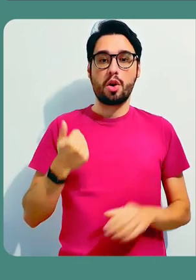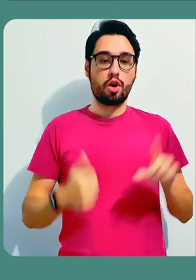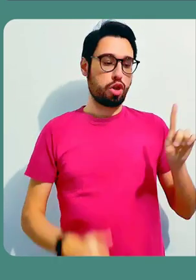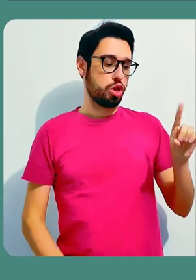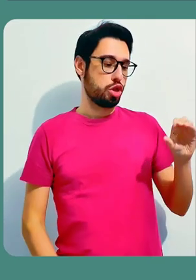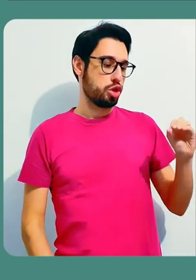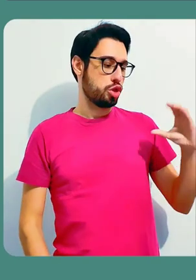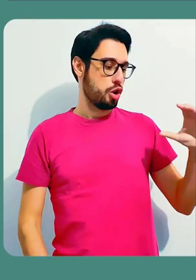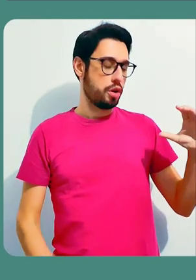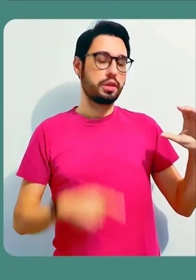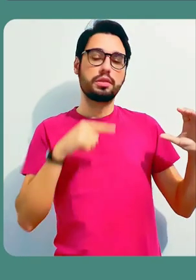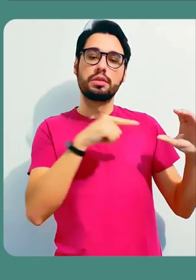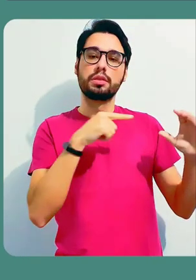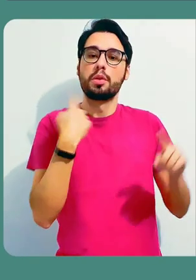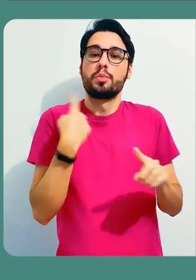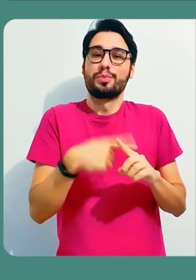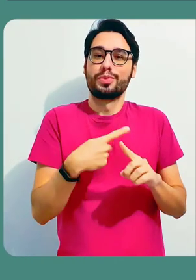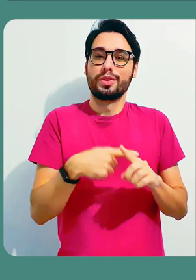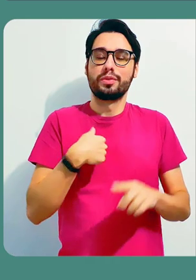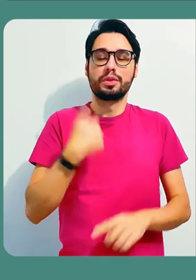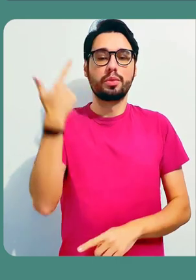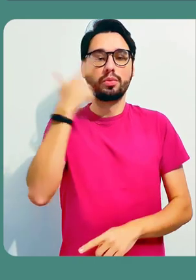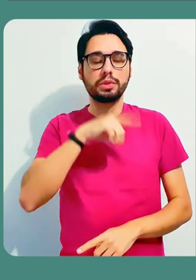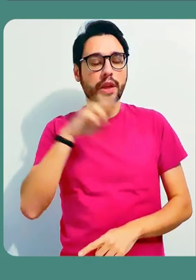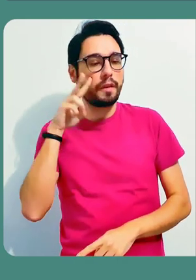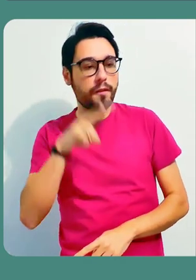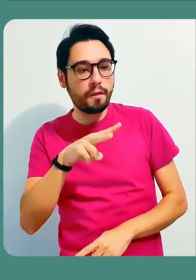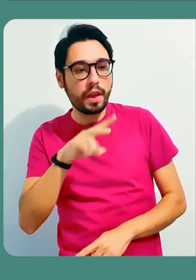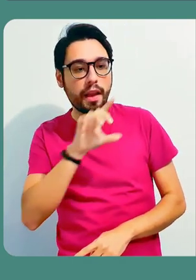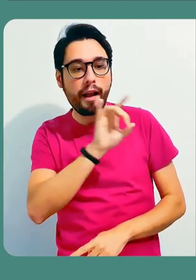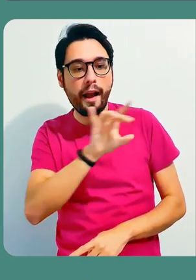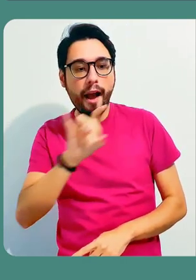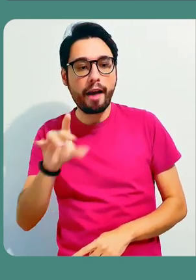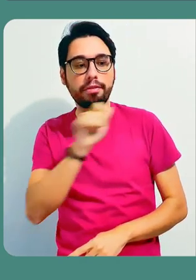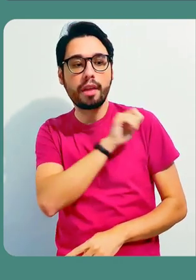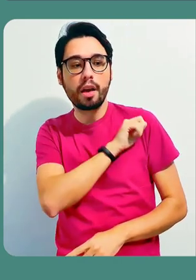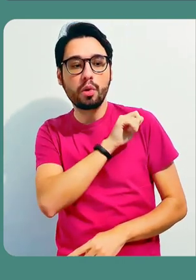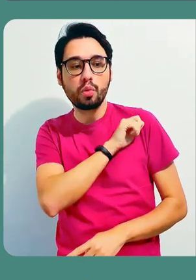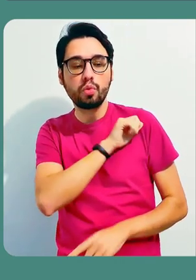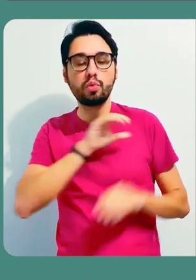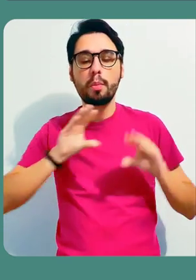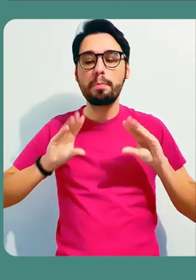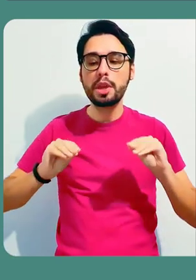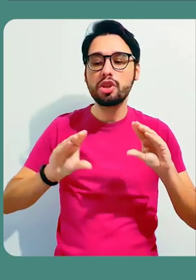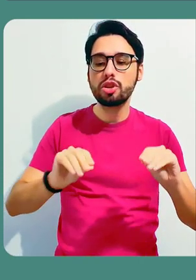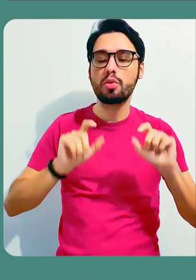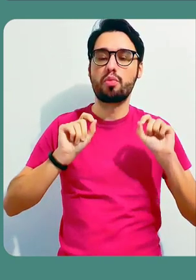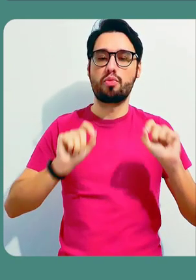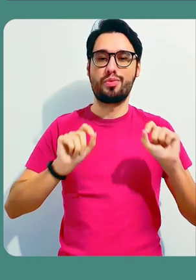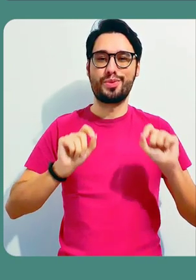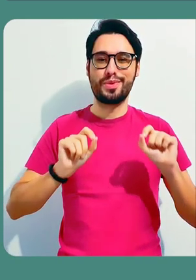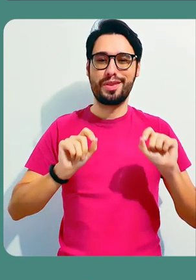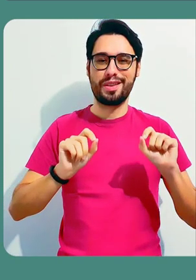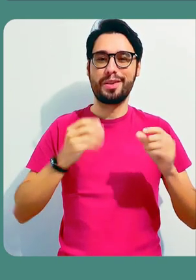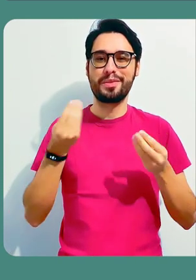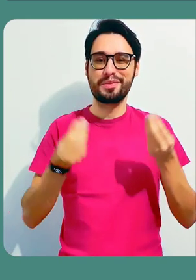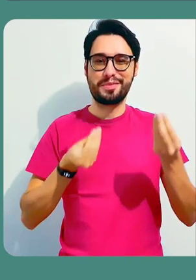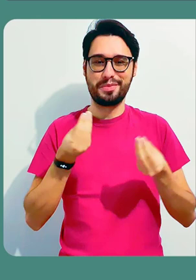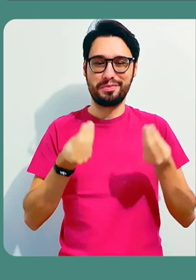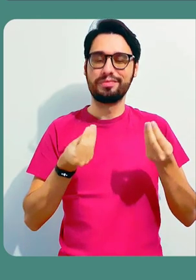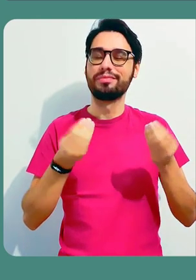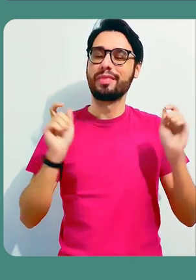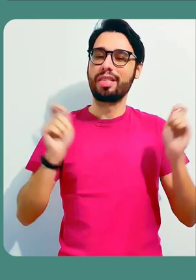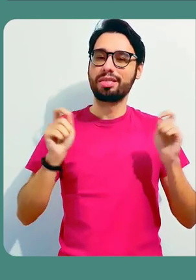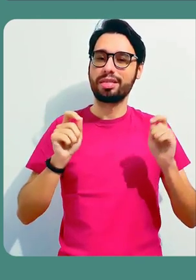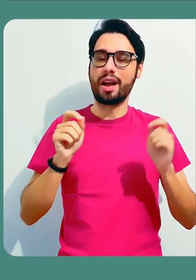texto. A vantagem do Google Docs é que você consegue identificar o que cada estudante editou no arquivo. Então, você vai